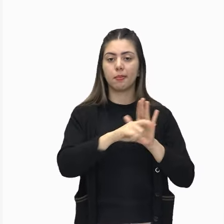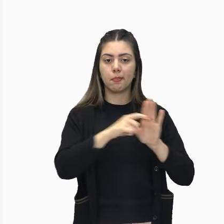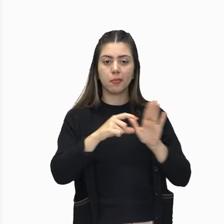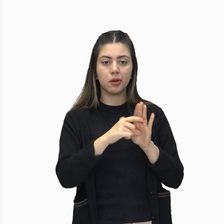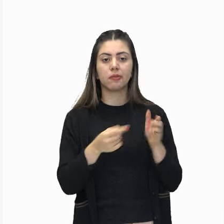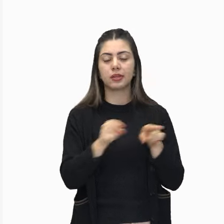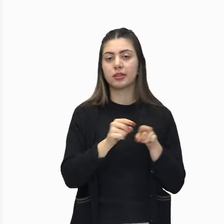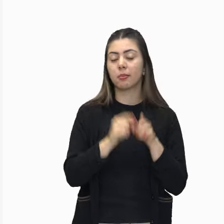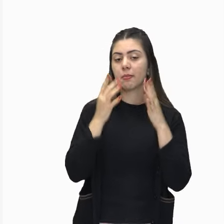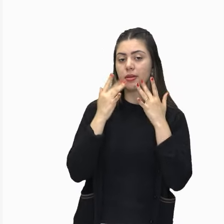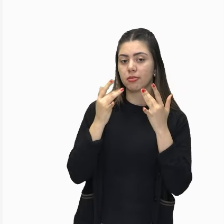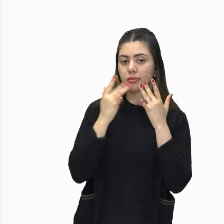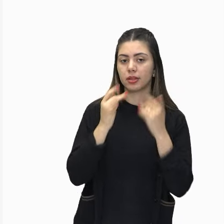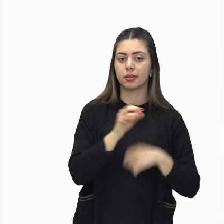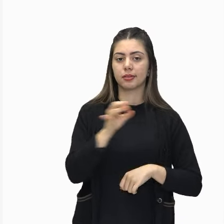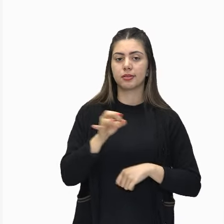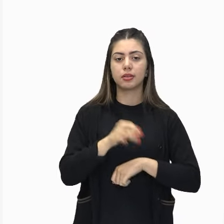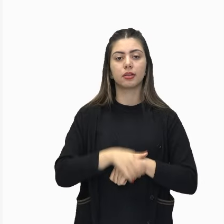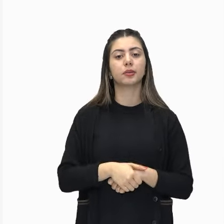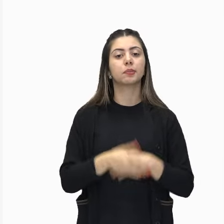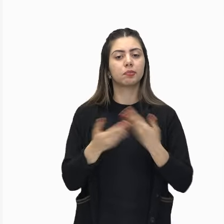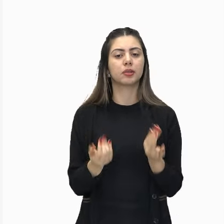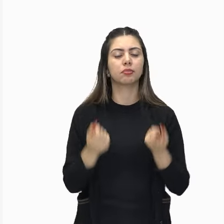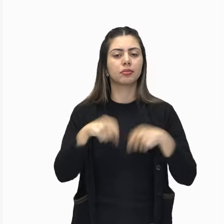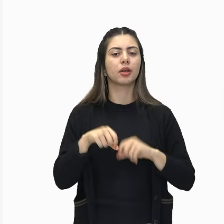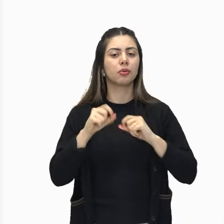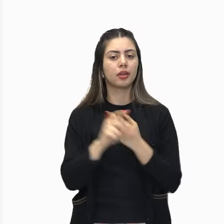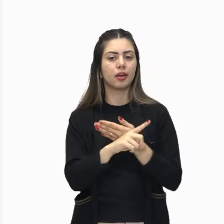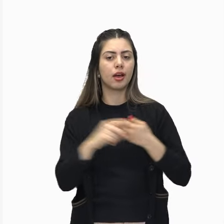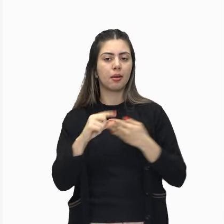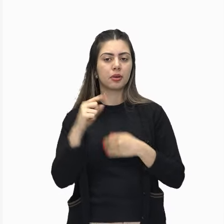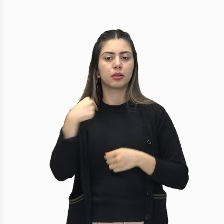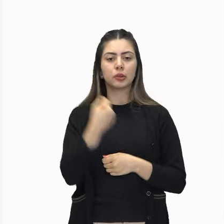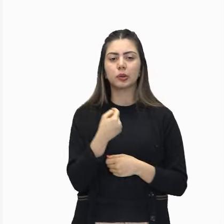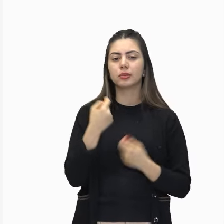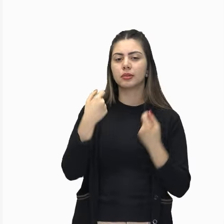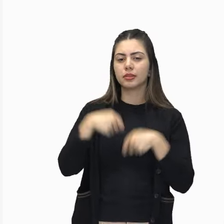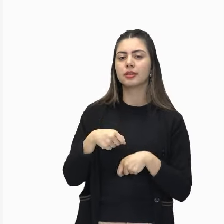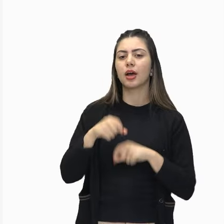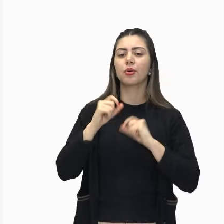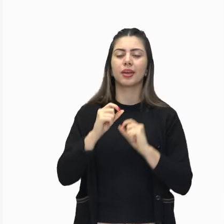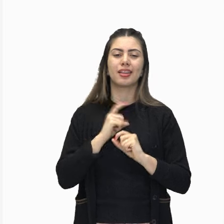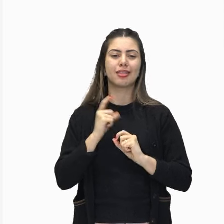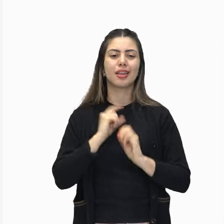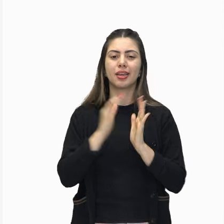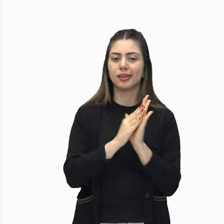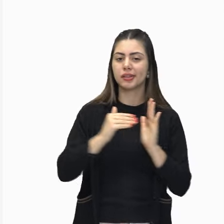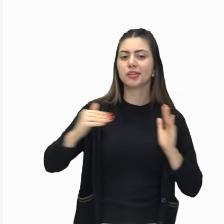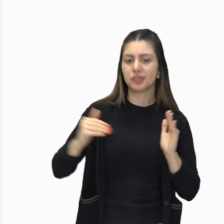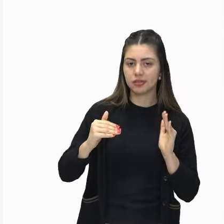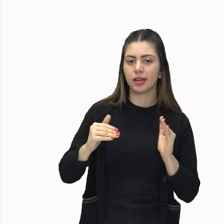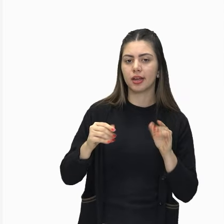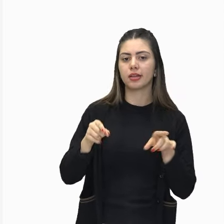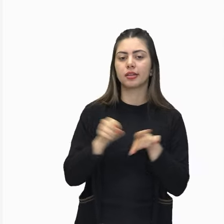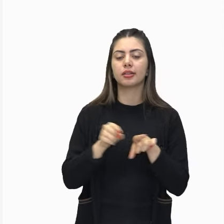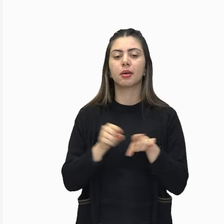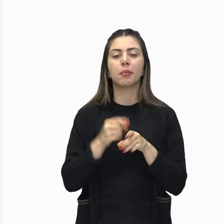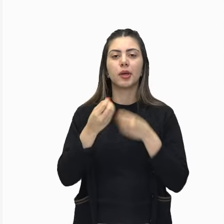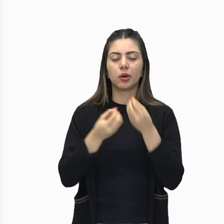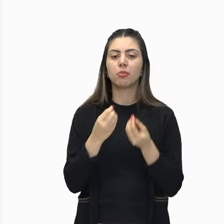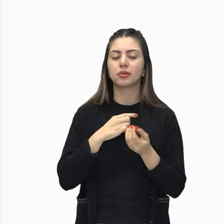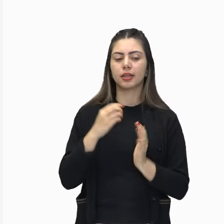e no teatro, cujas obras se destacam pela complexidade estética e